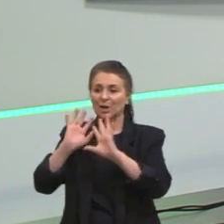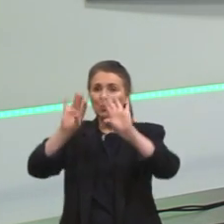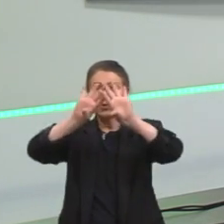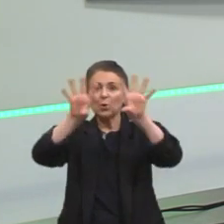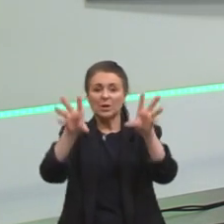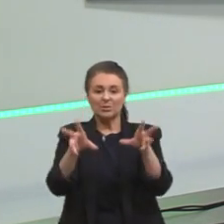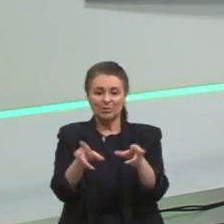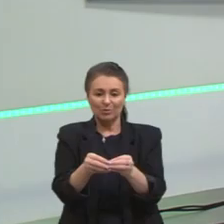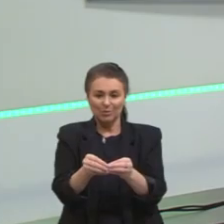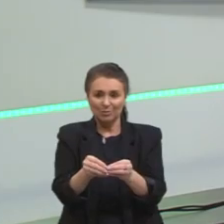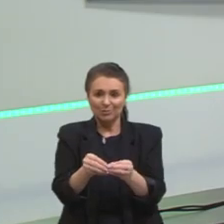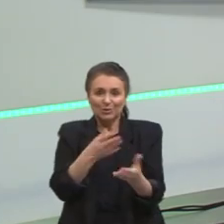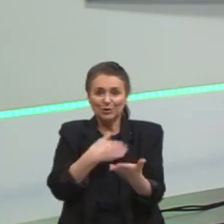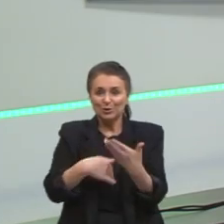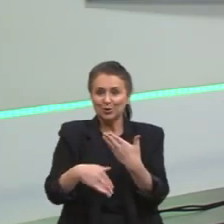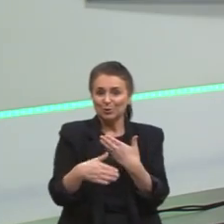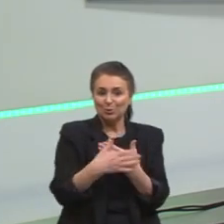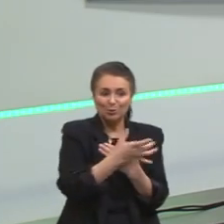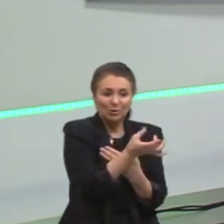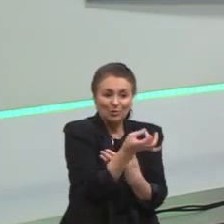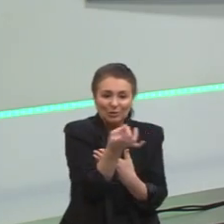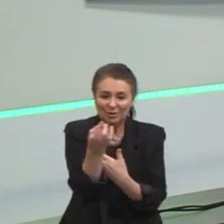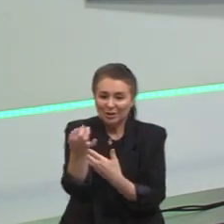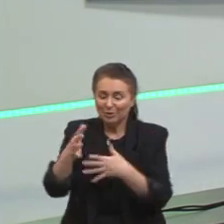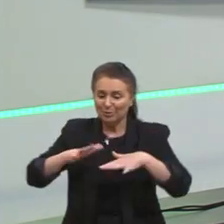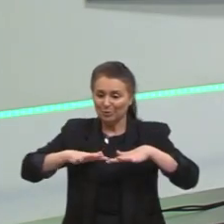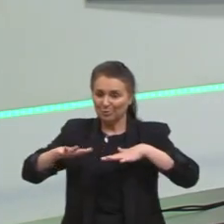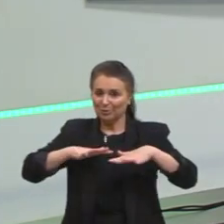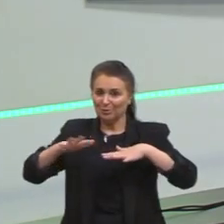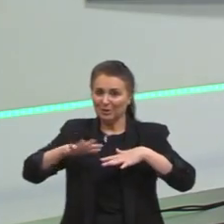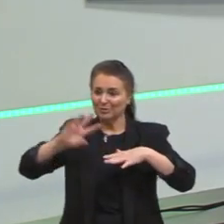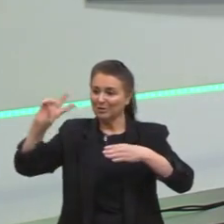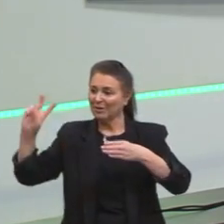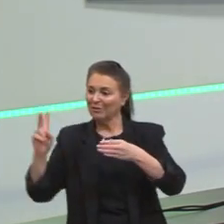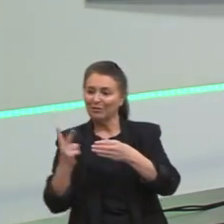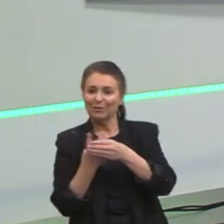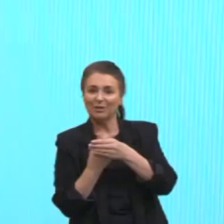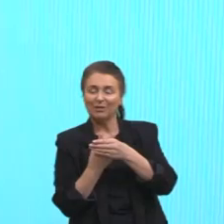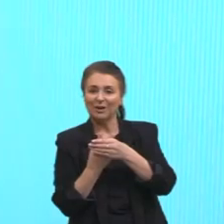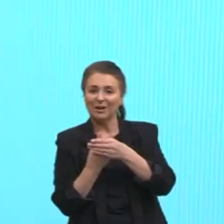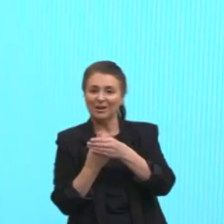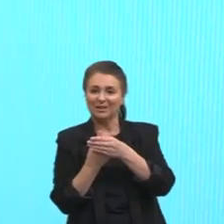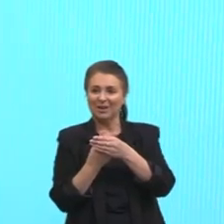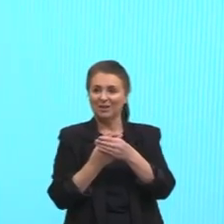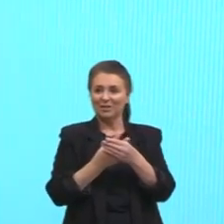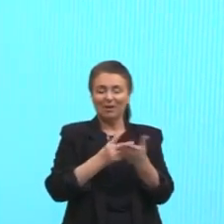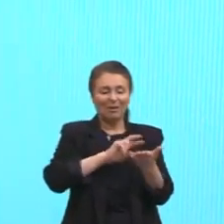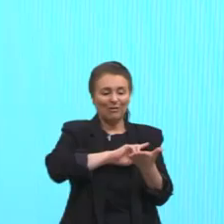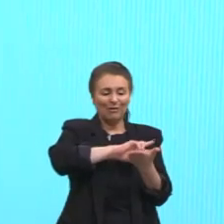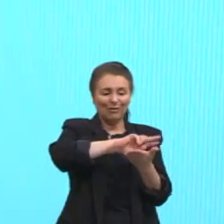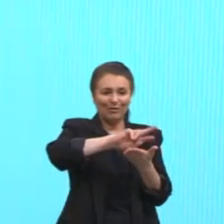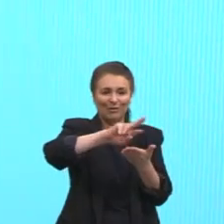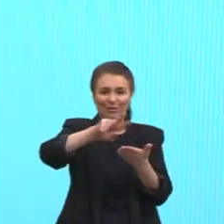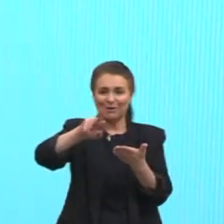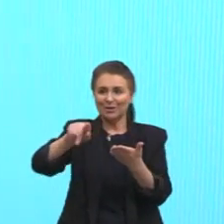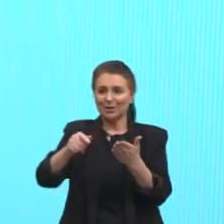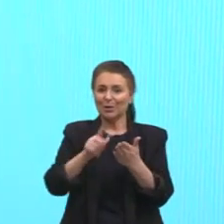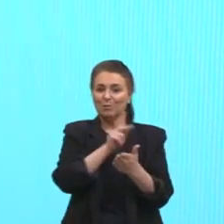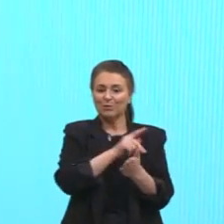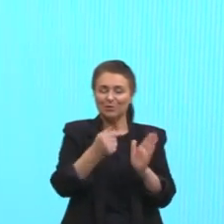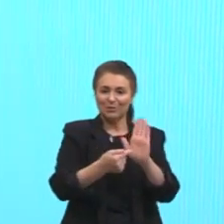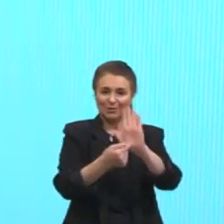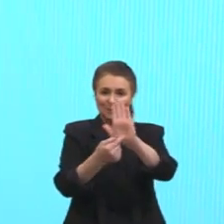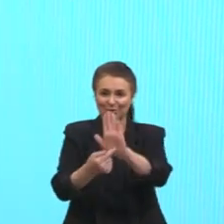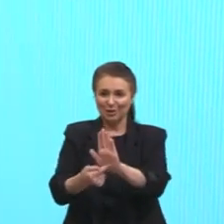um apanhado de cada um dos movimentos de vanguarda. do futurismo, pela velocidade, surrealismo, imagens